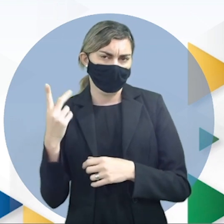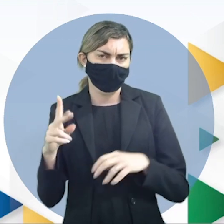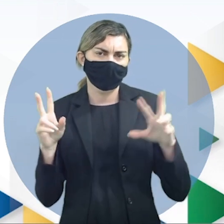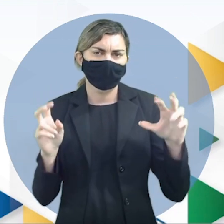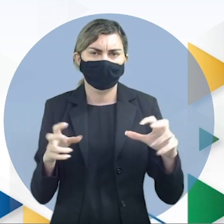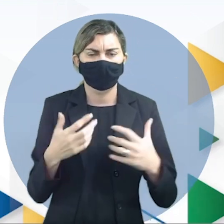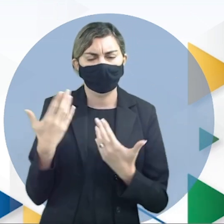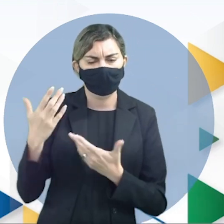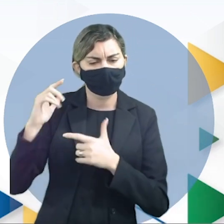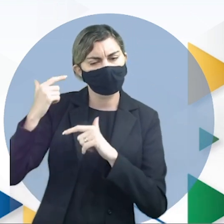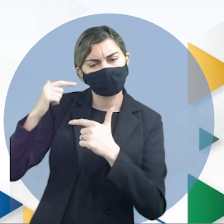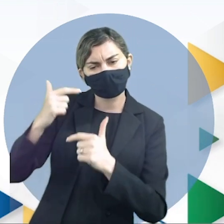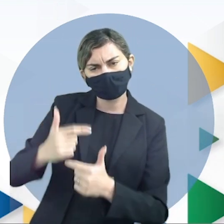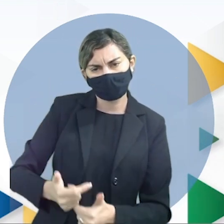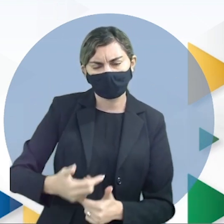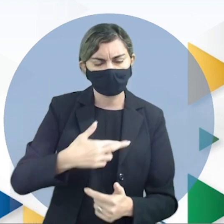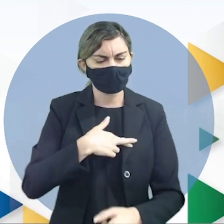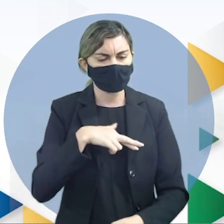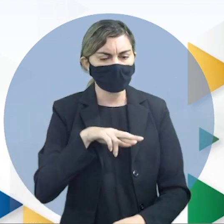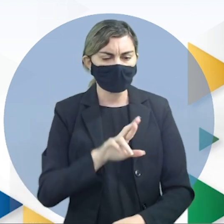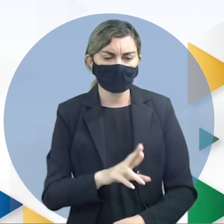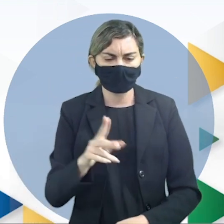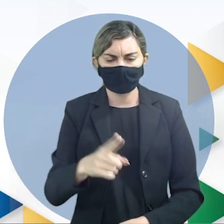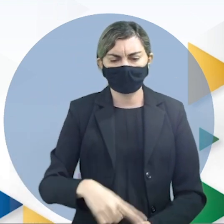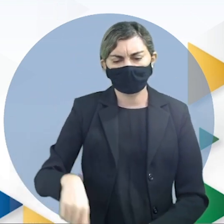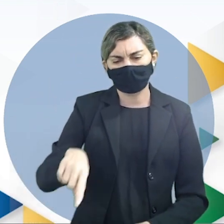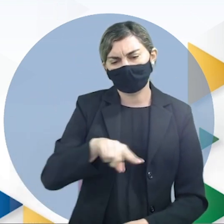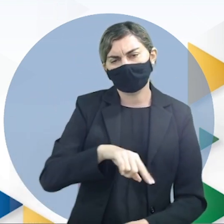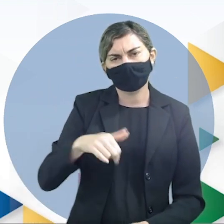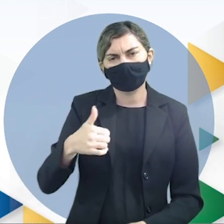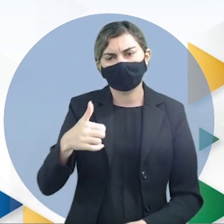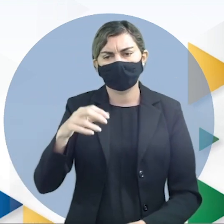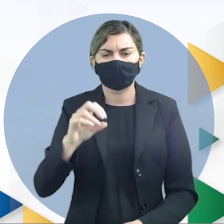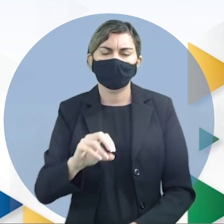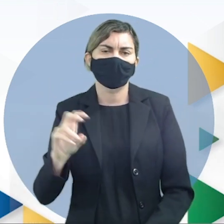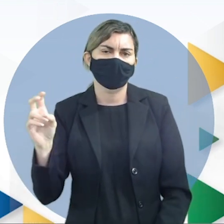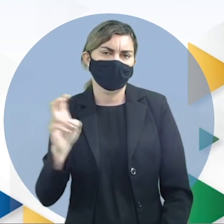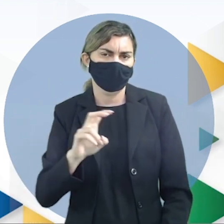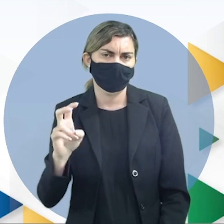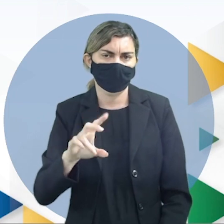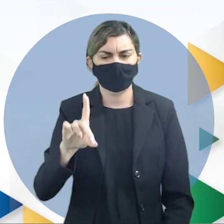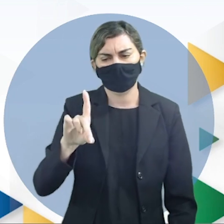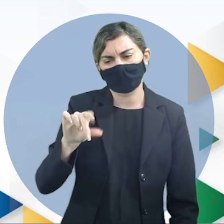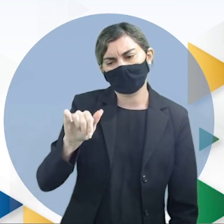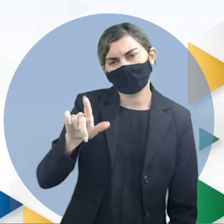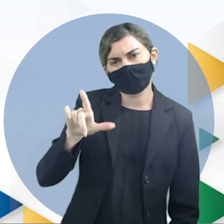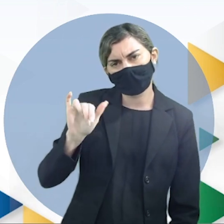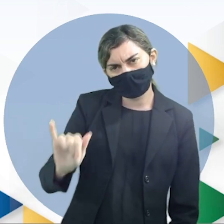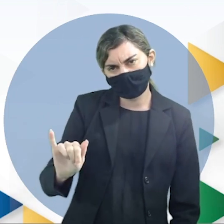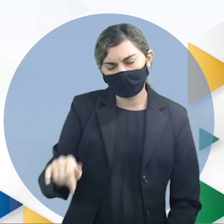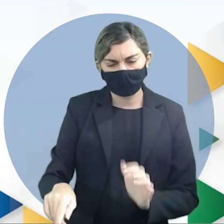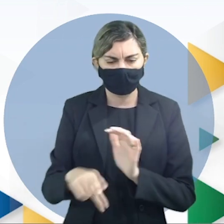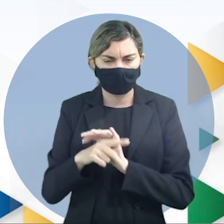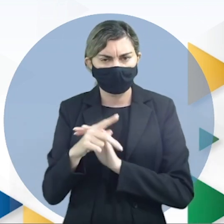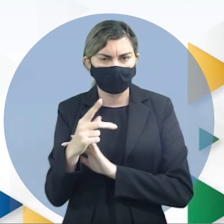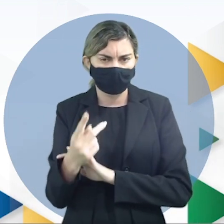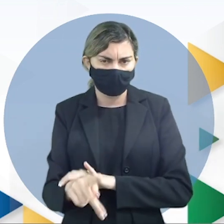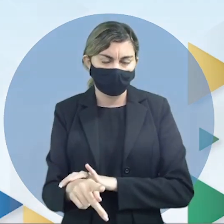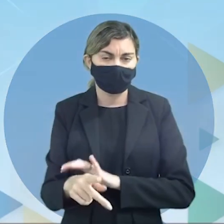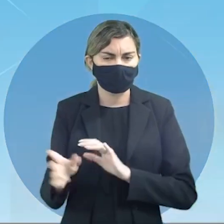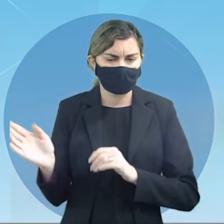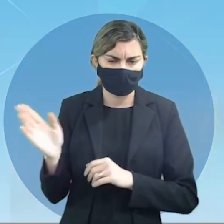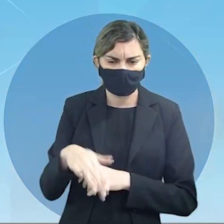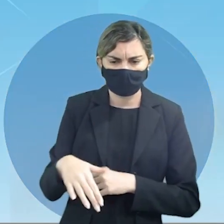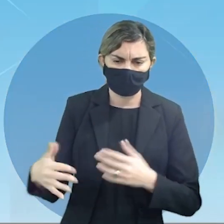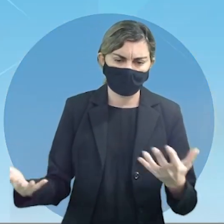sobre essa tradição religiosa que o nosso 15º Dalai ele pertence vamos lá e